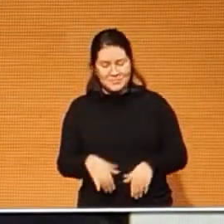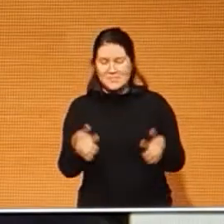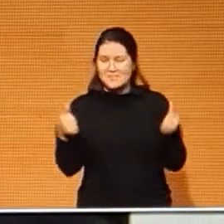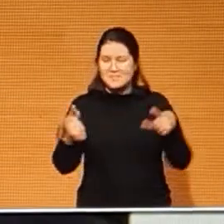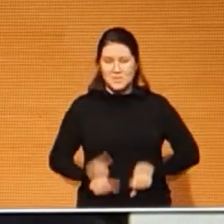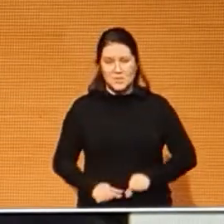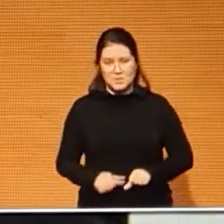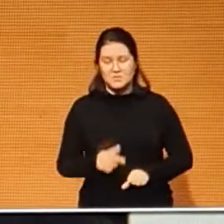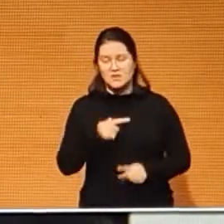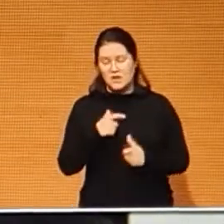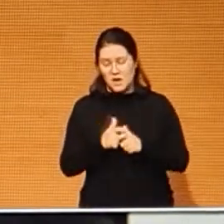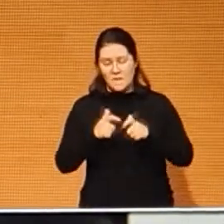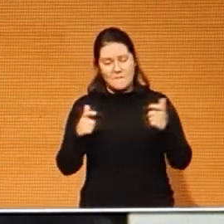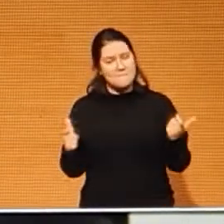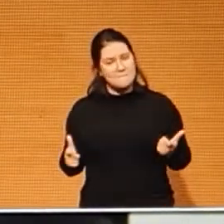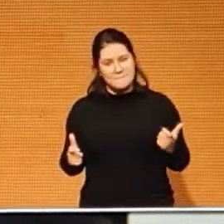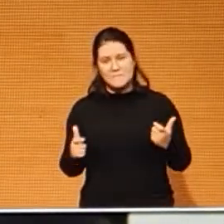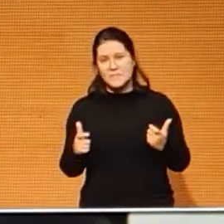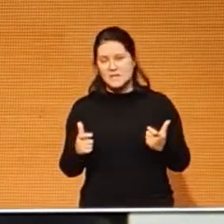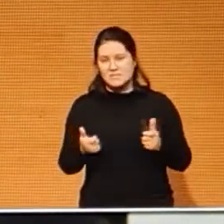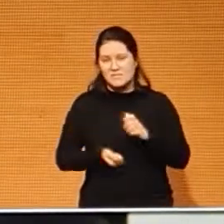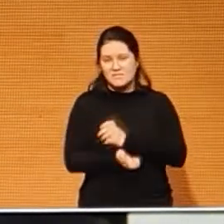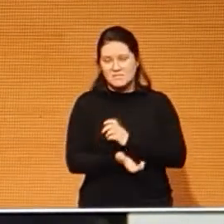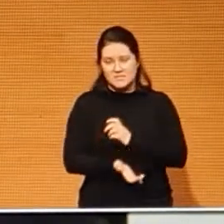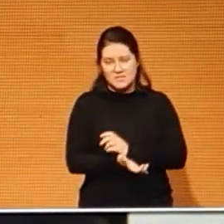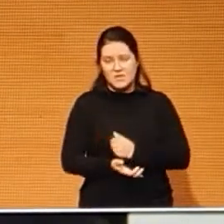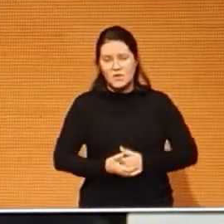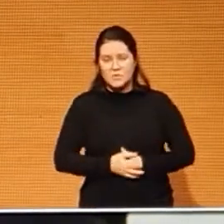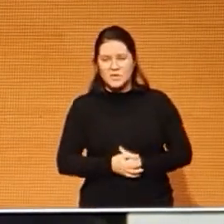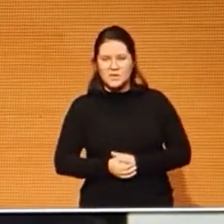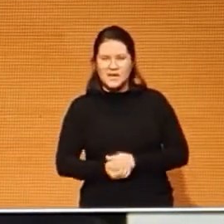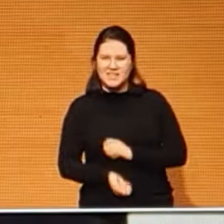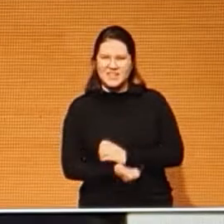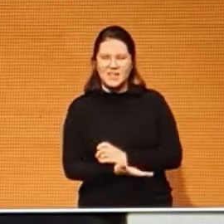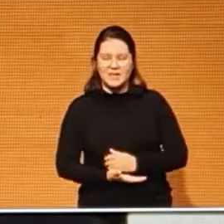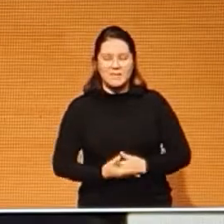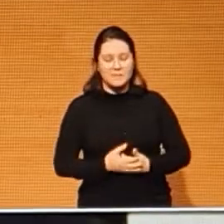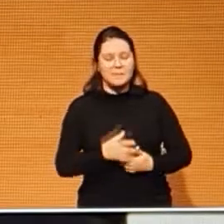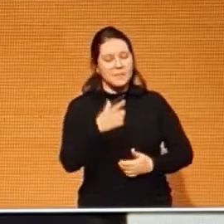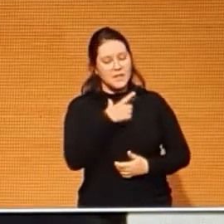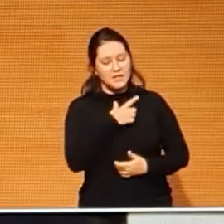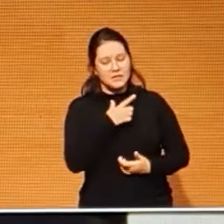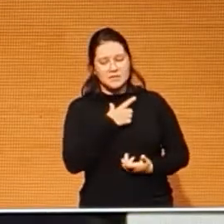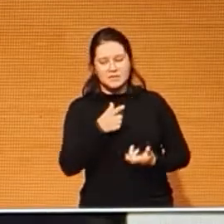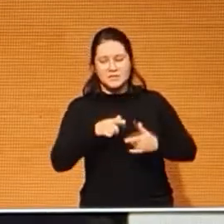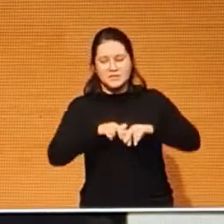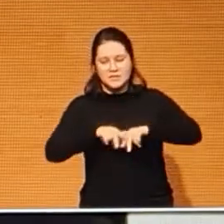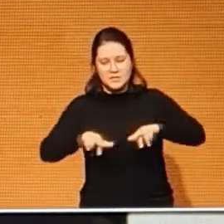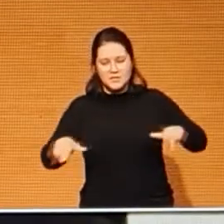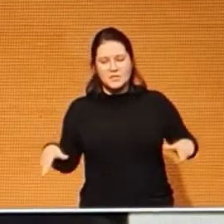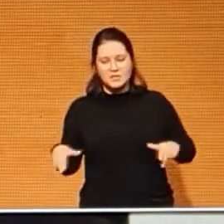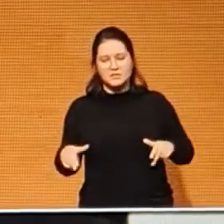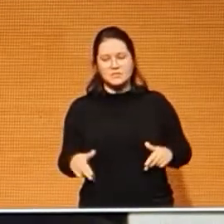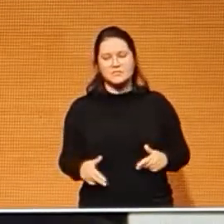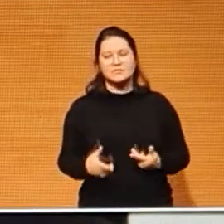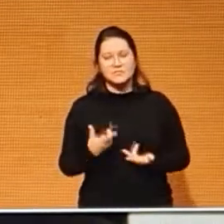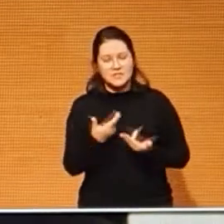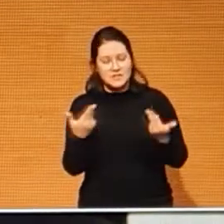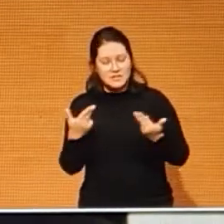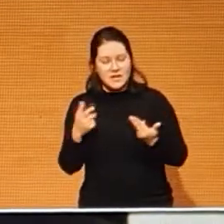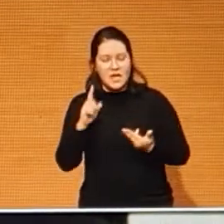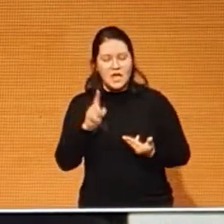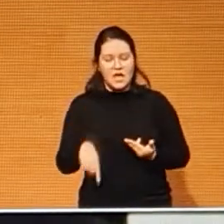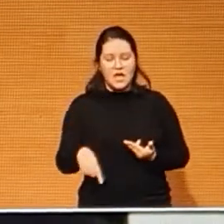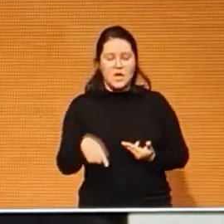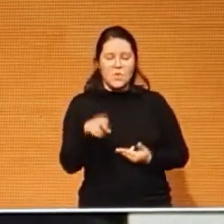da corrupção. É uma proposta que revoga o parágrafo 2º do artigo 39 da Constituição que prevê que a União